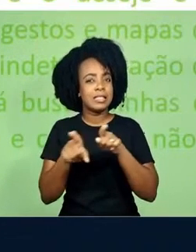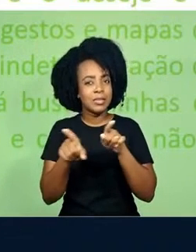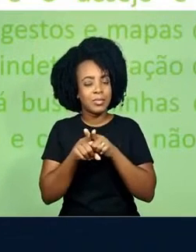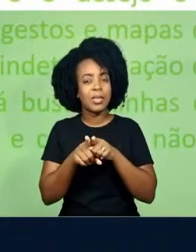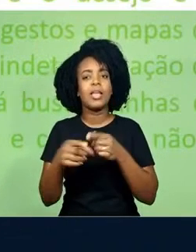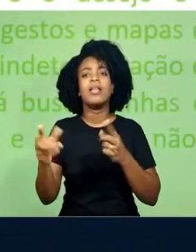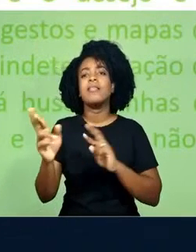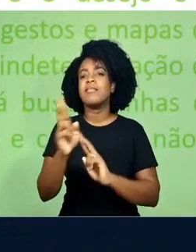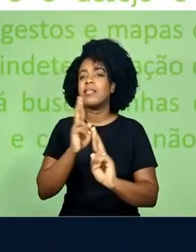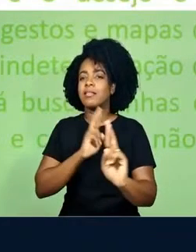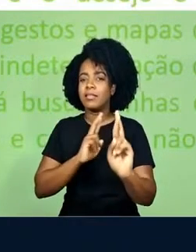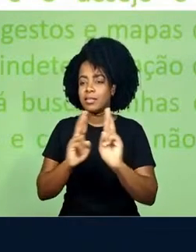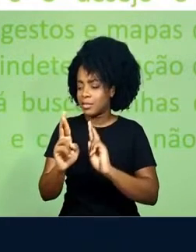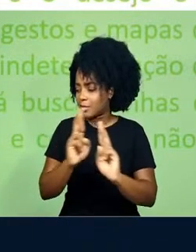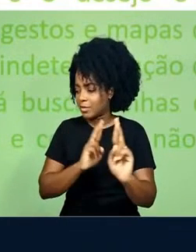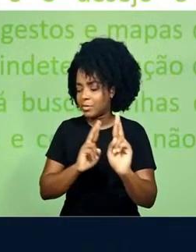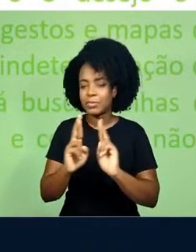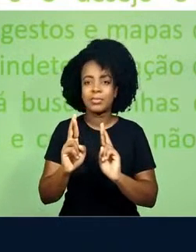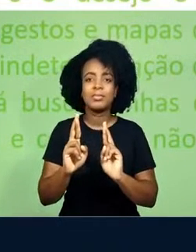nessas relações